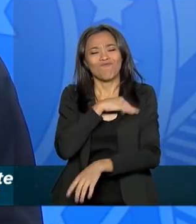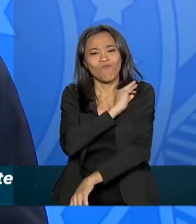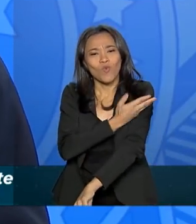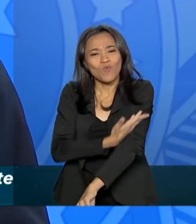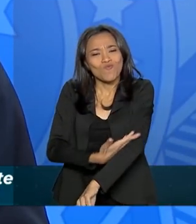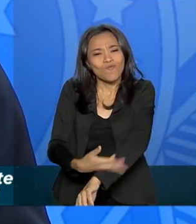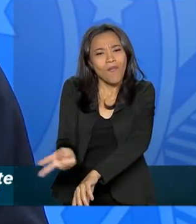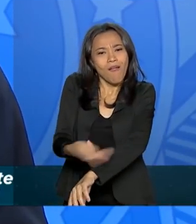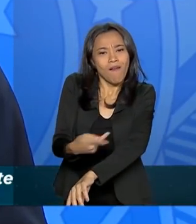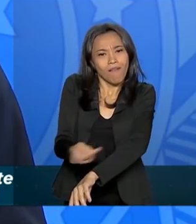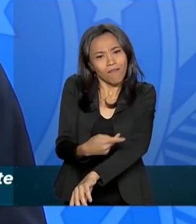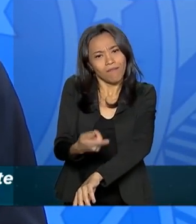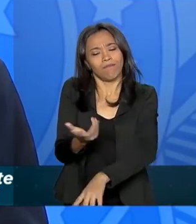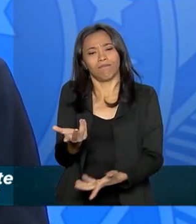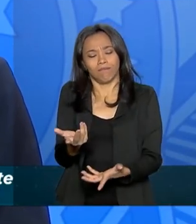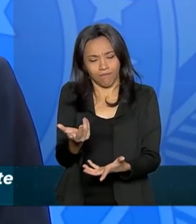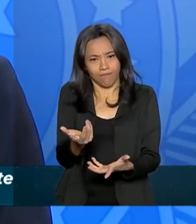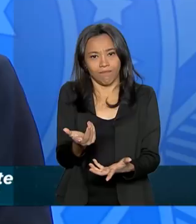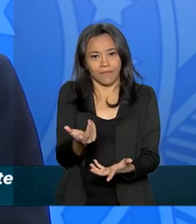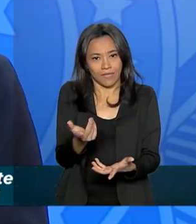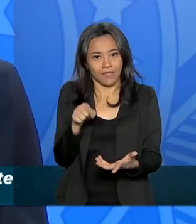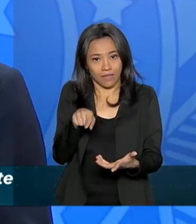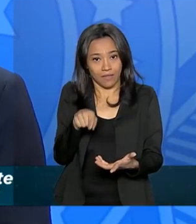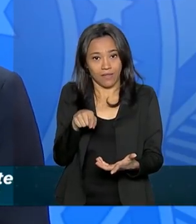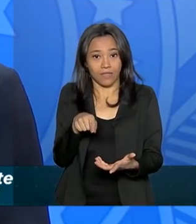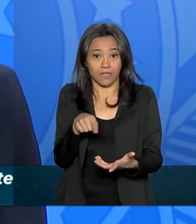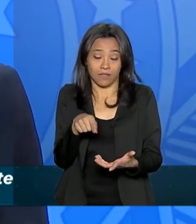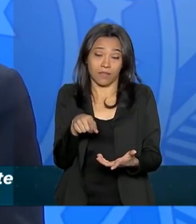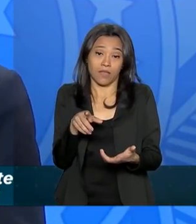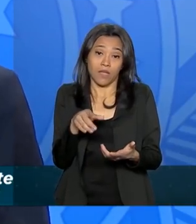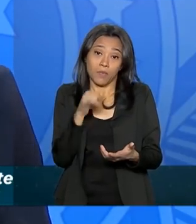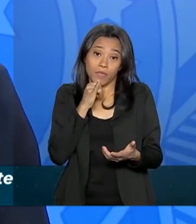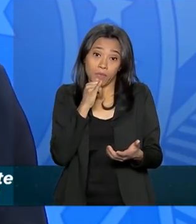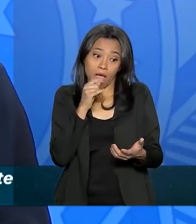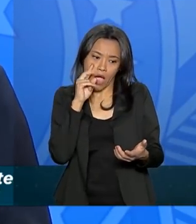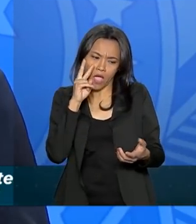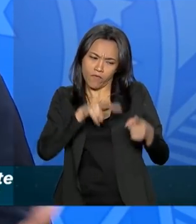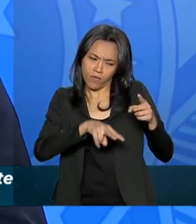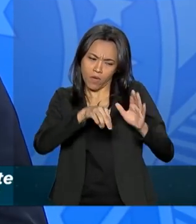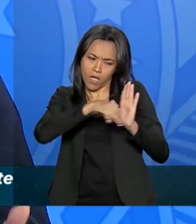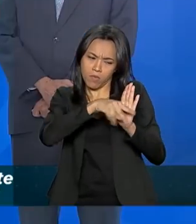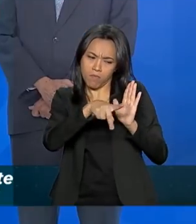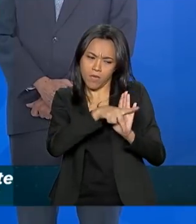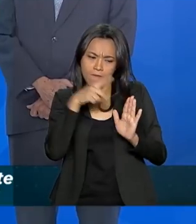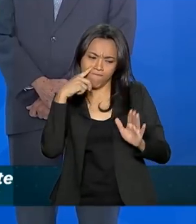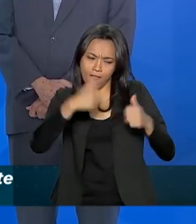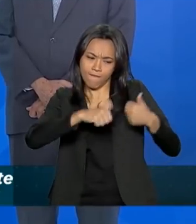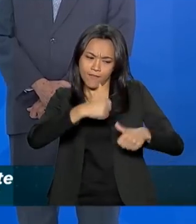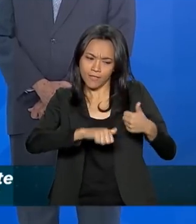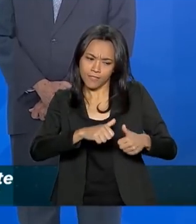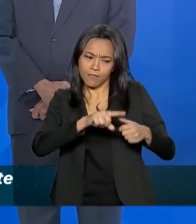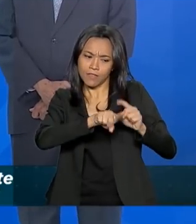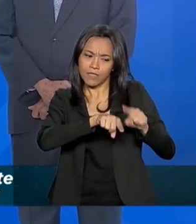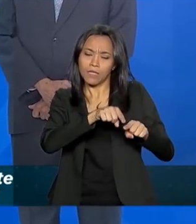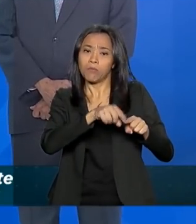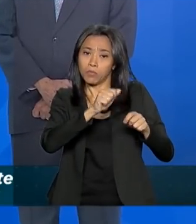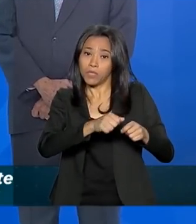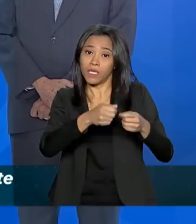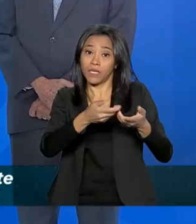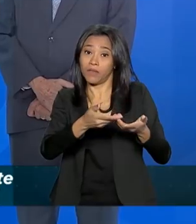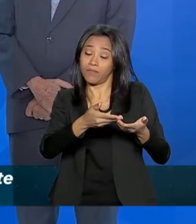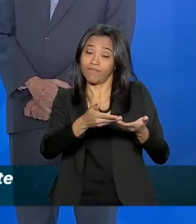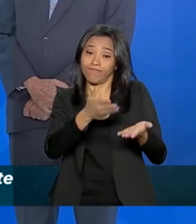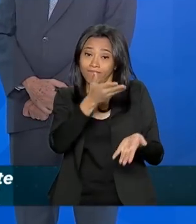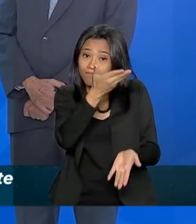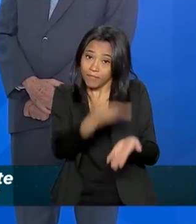isso, a MP como um todo, que agora é a lei como um todo, poderia cair via Supremo Tribunal Federal, porque já